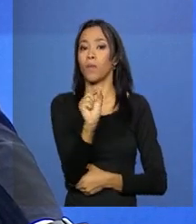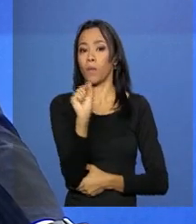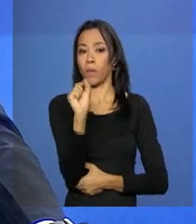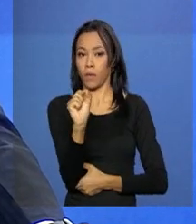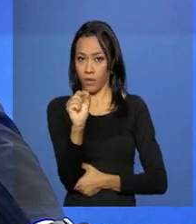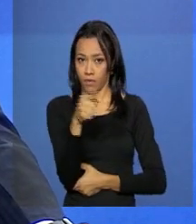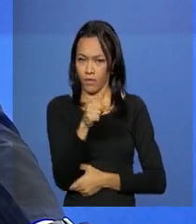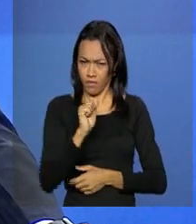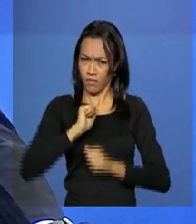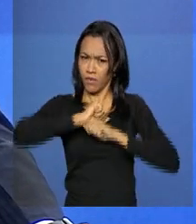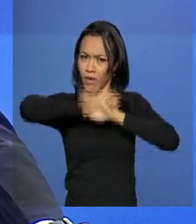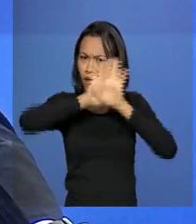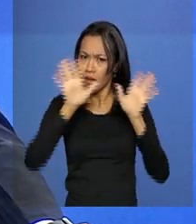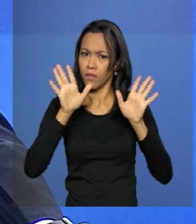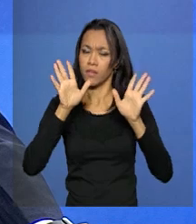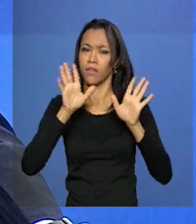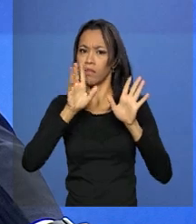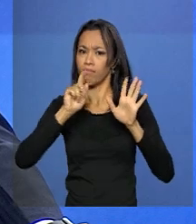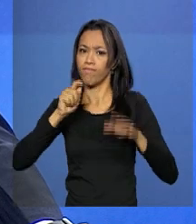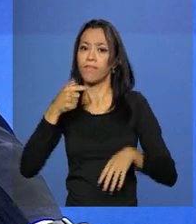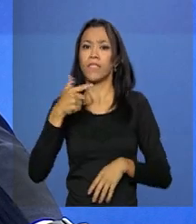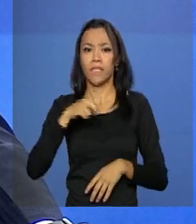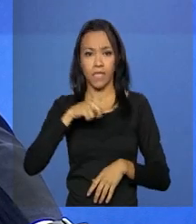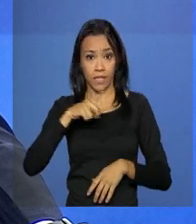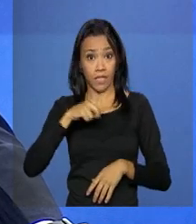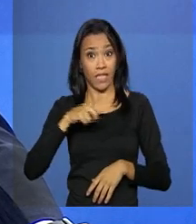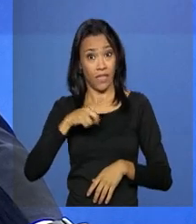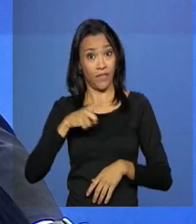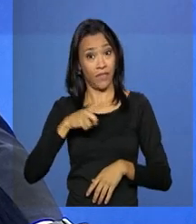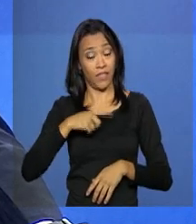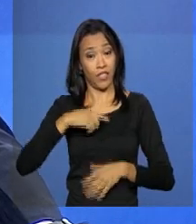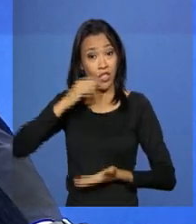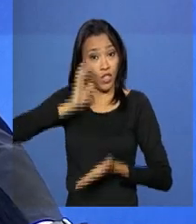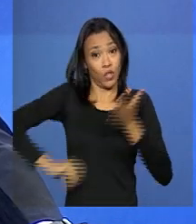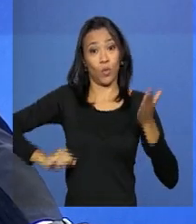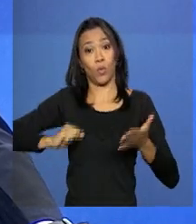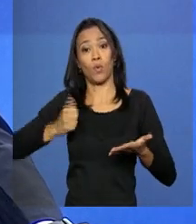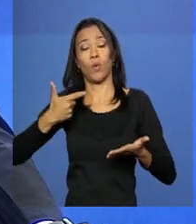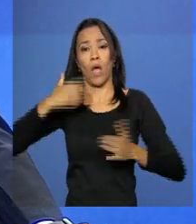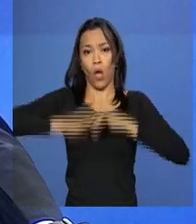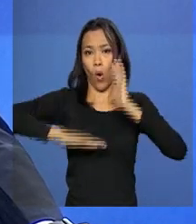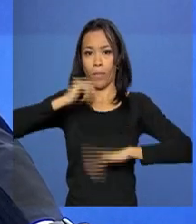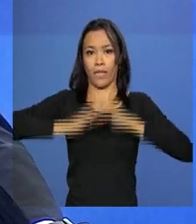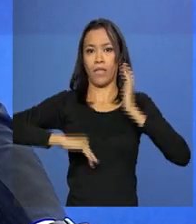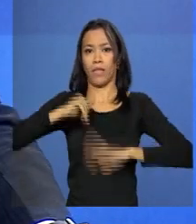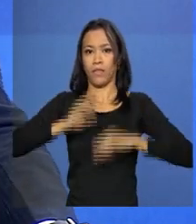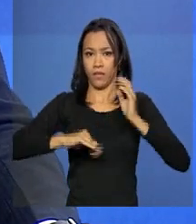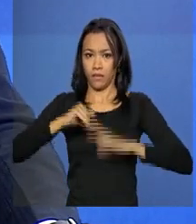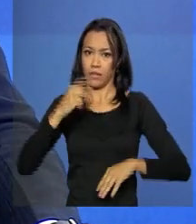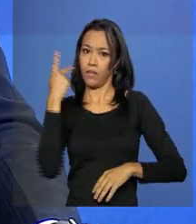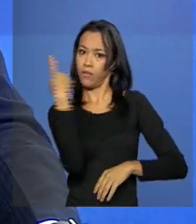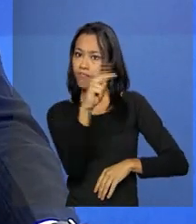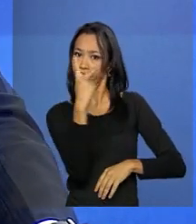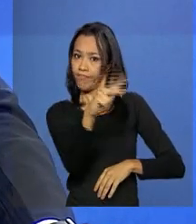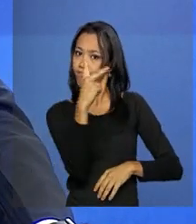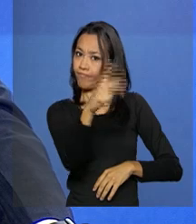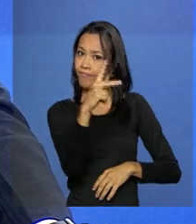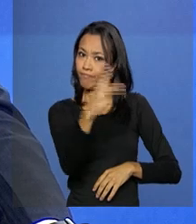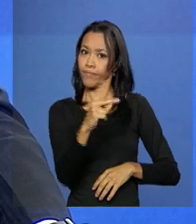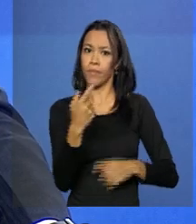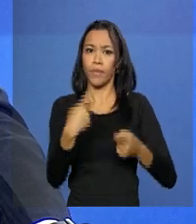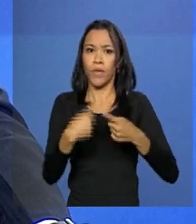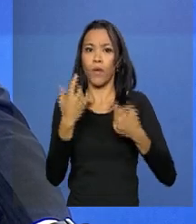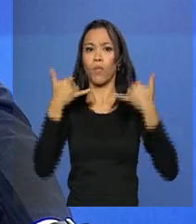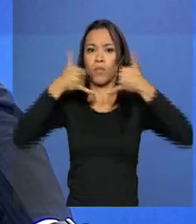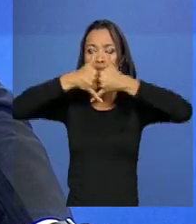dizendo claramente que houve uma usurpação de competência da nossa Corte Suprema no que diz respeito a esse episódio dos grâmpos e sua